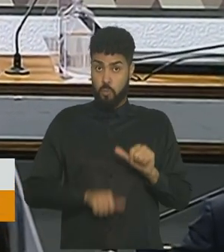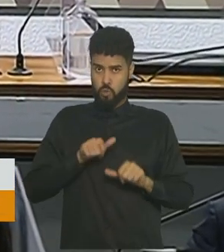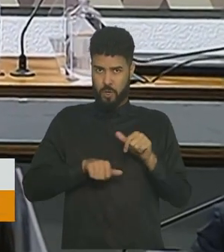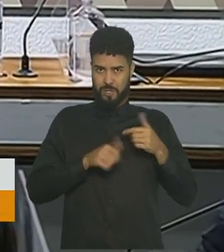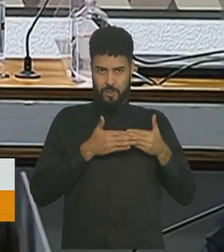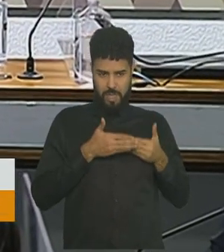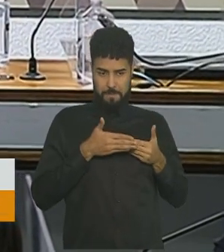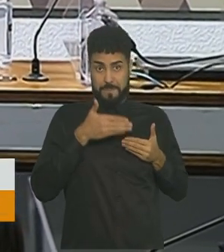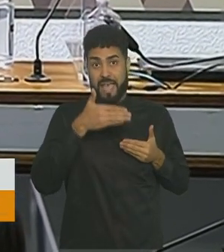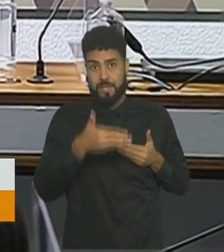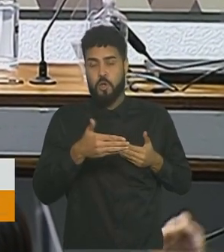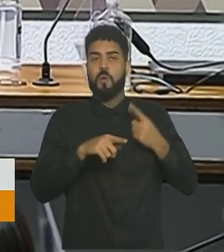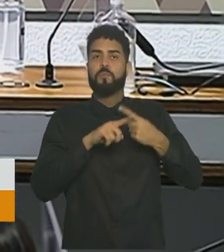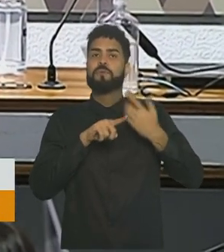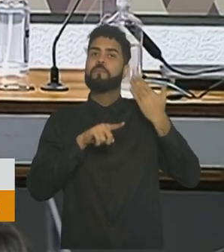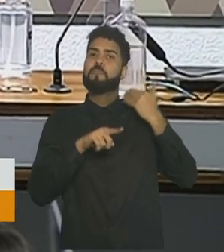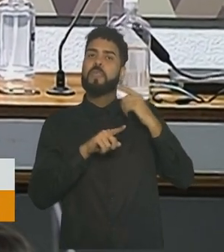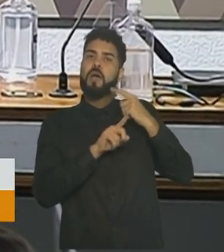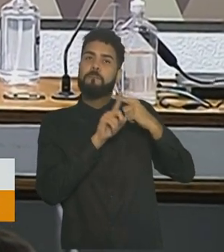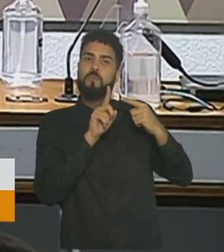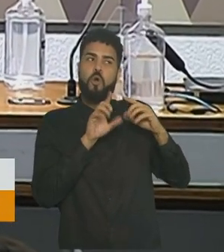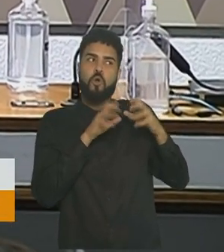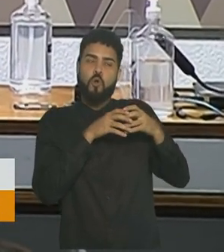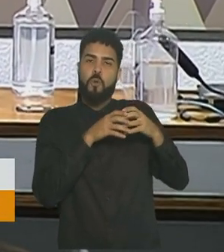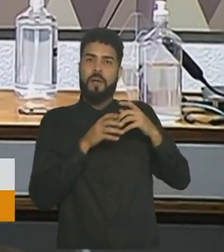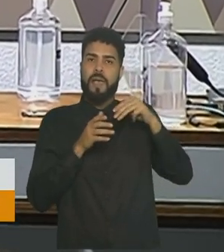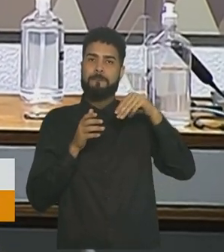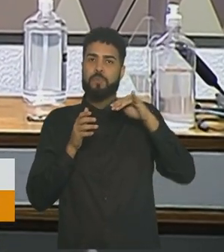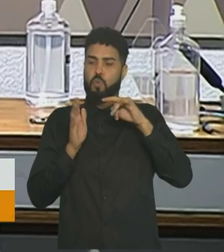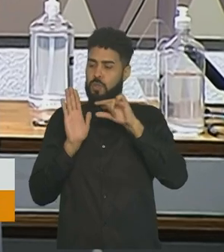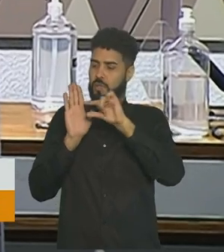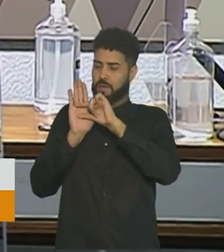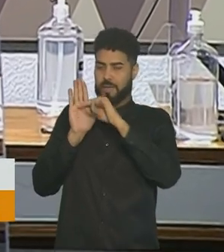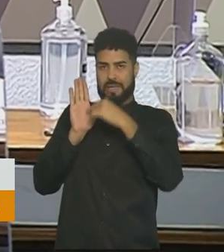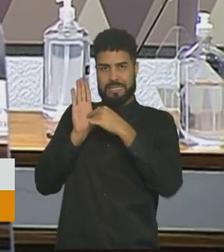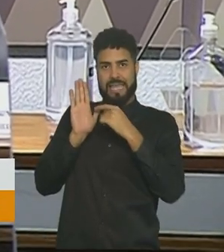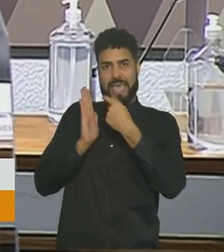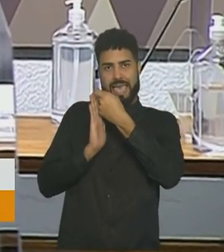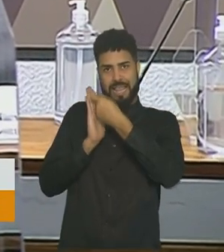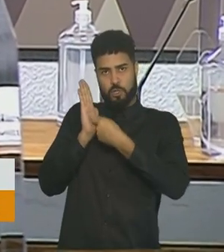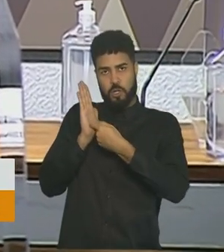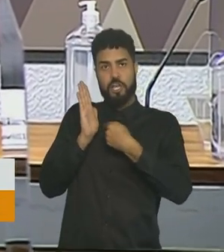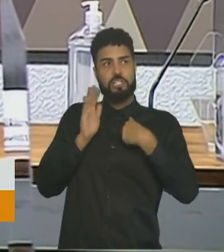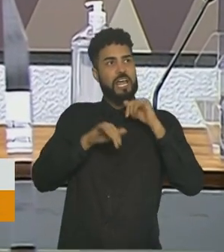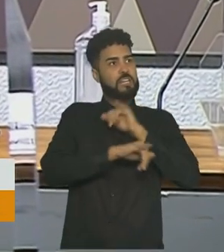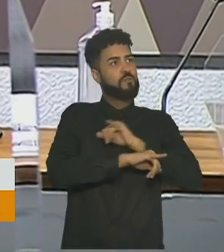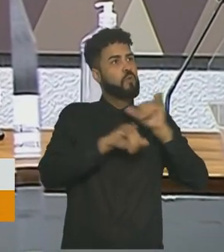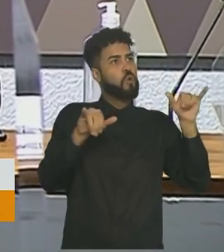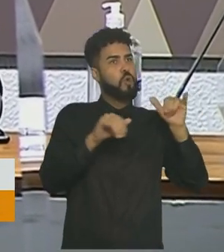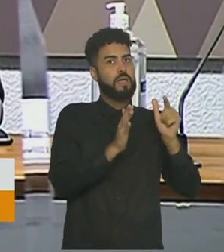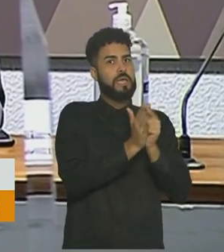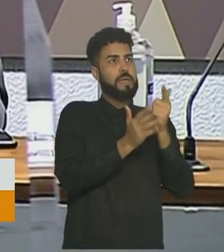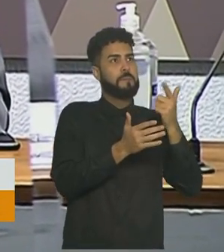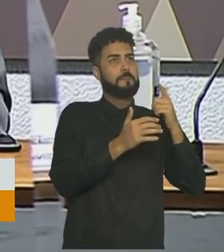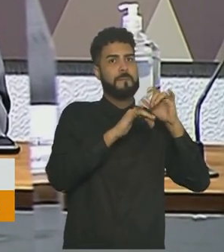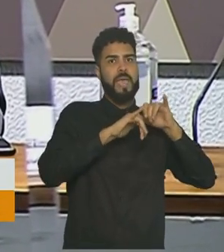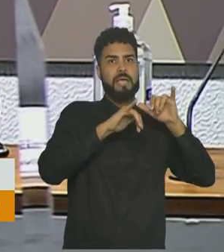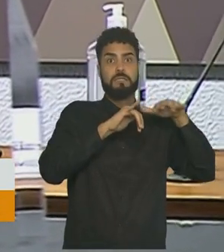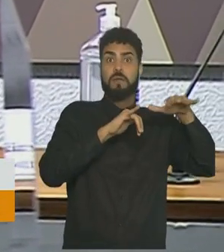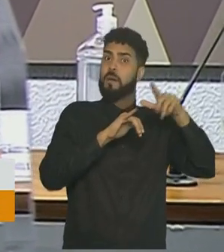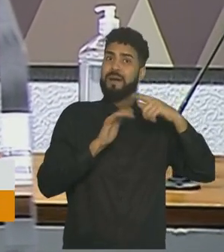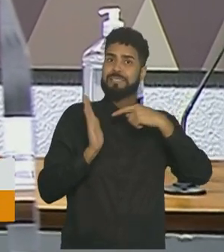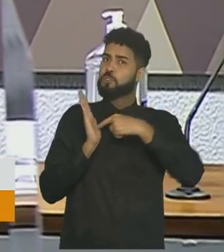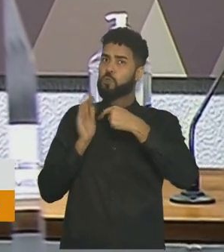programação aconteceu depois que parte de uma minuta do relatório foi divulgada pela imprensa sem ter sido debatida pelos